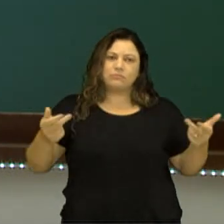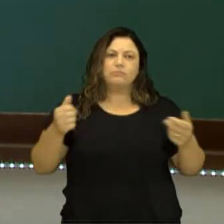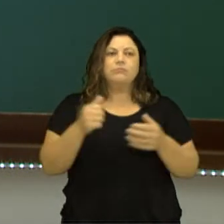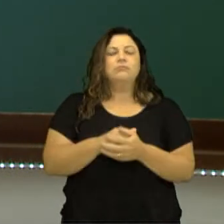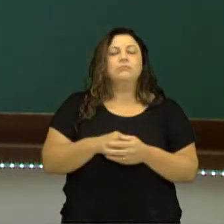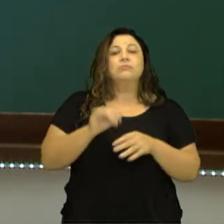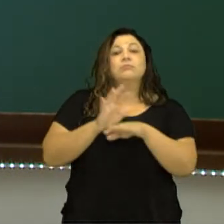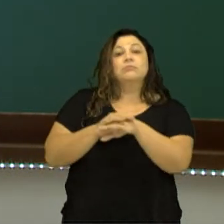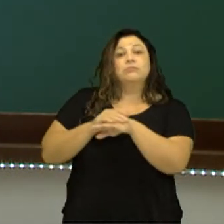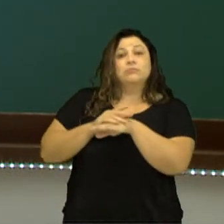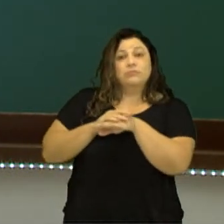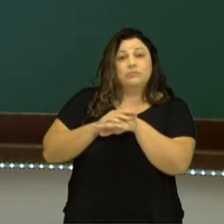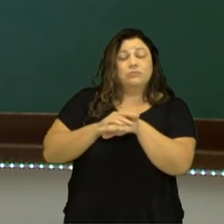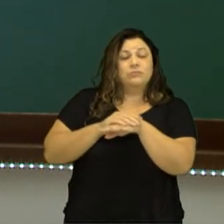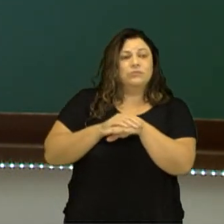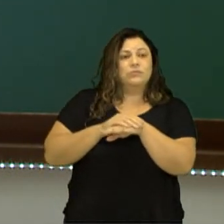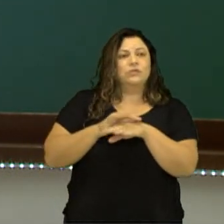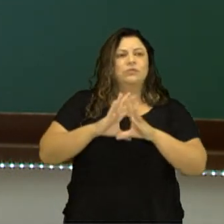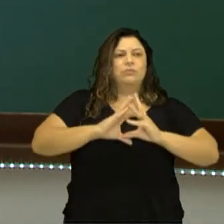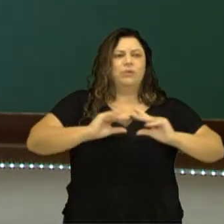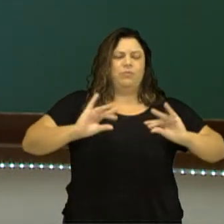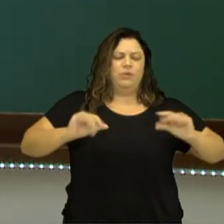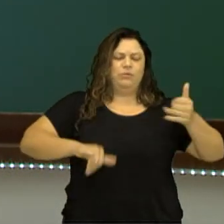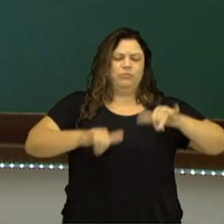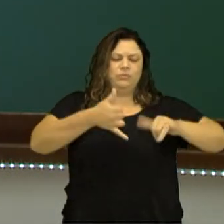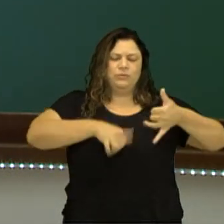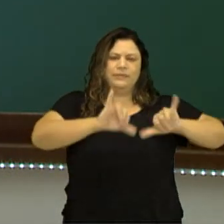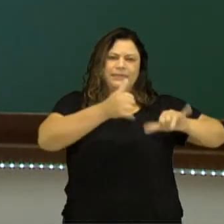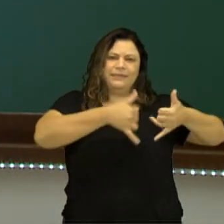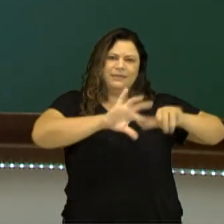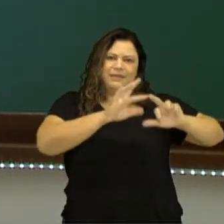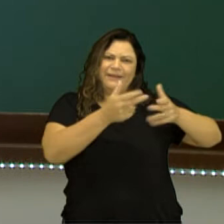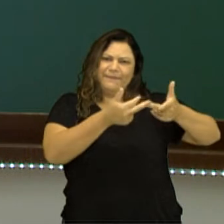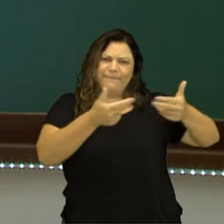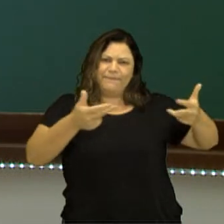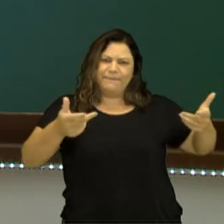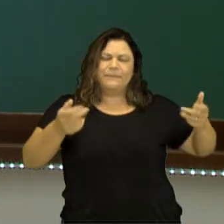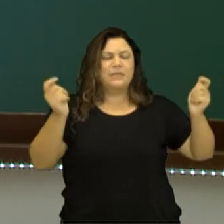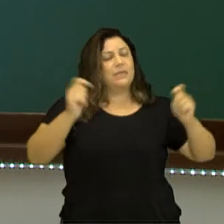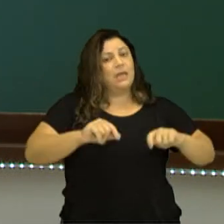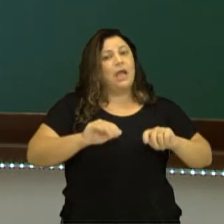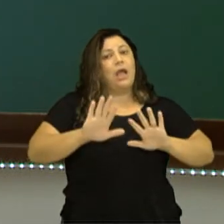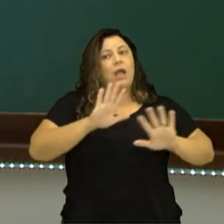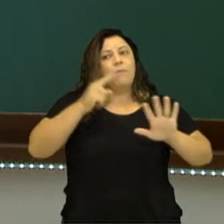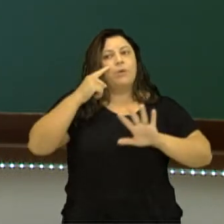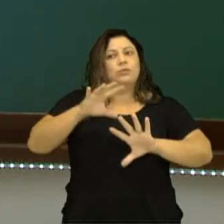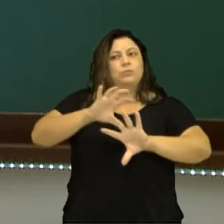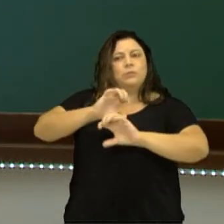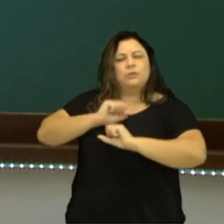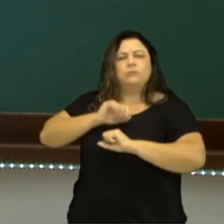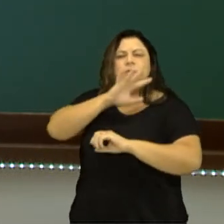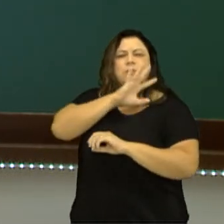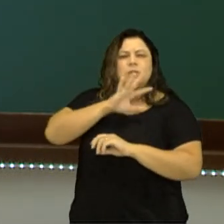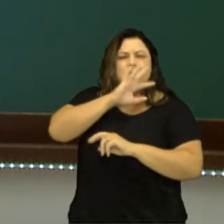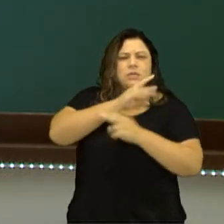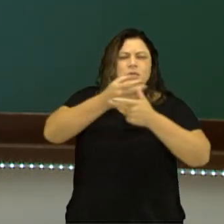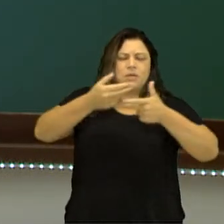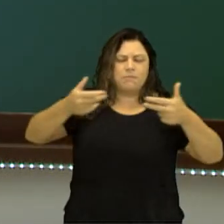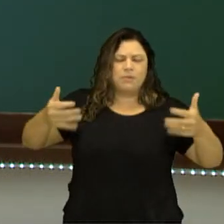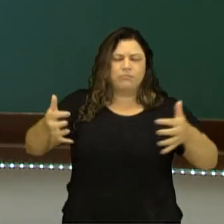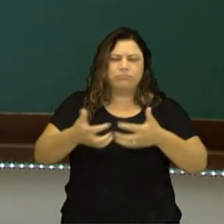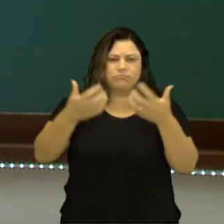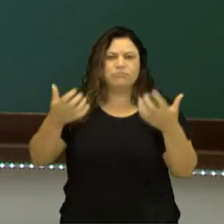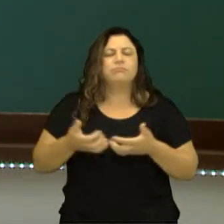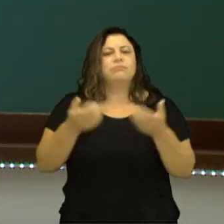causam doenças ou de substâncias químicas, que dependendo da quantidade, pode afetar a vida animal e vegetal, incluindo os seres